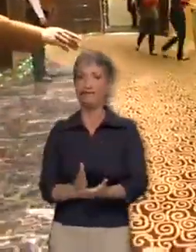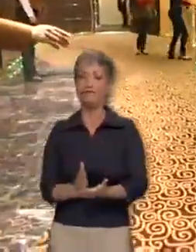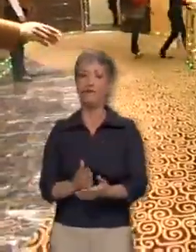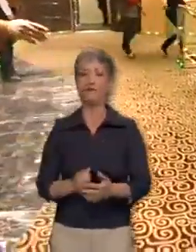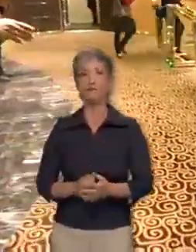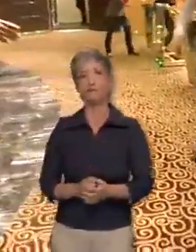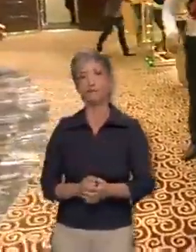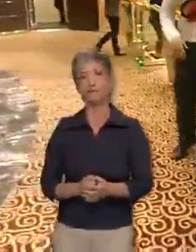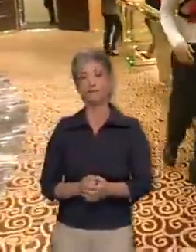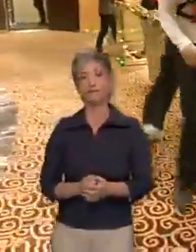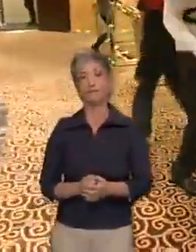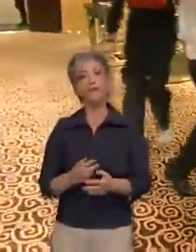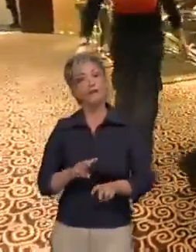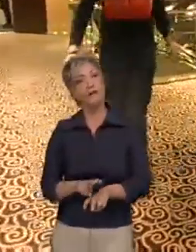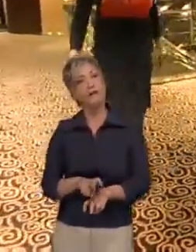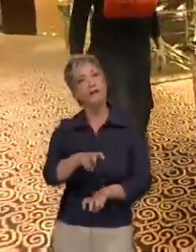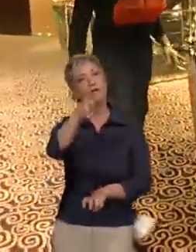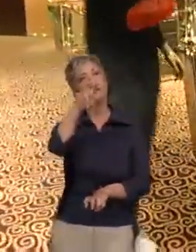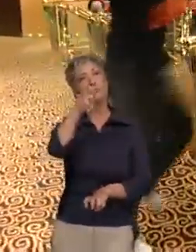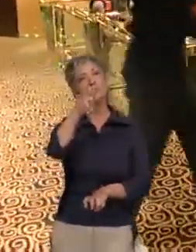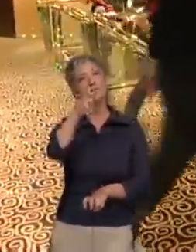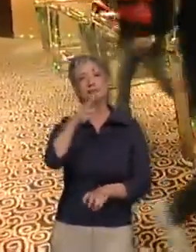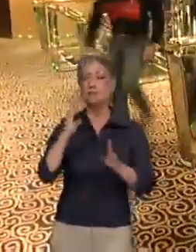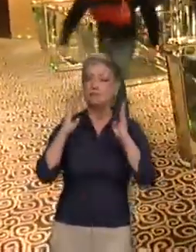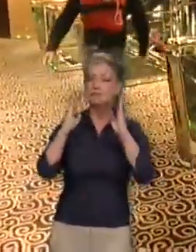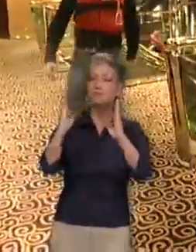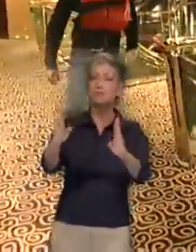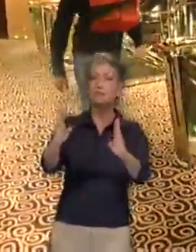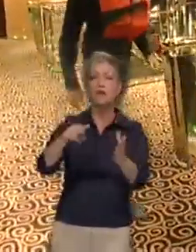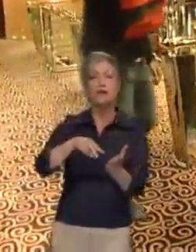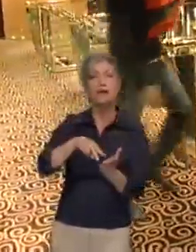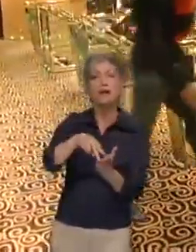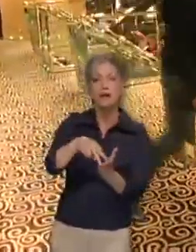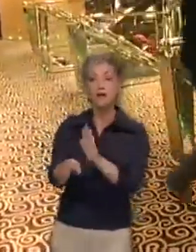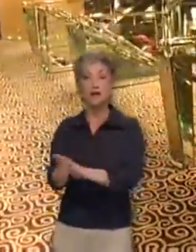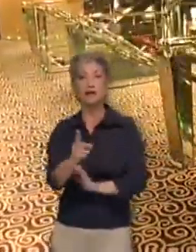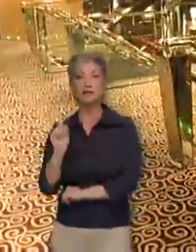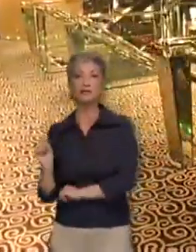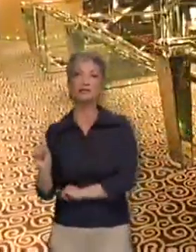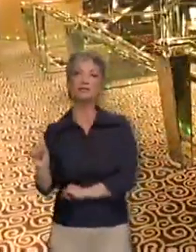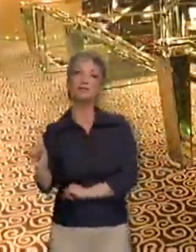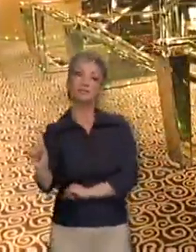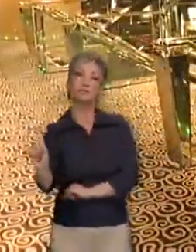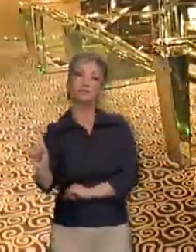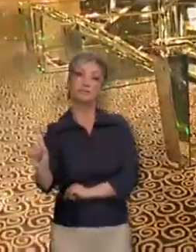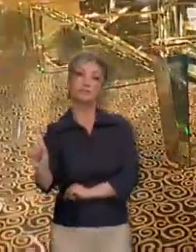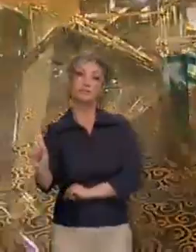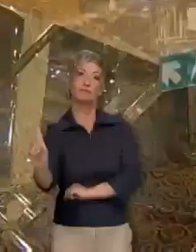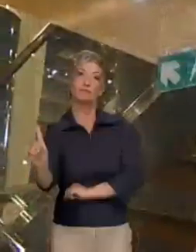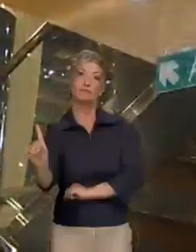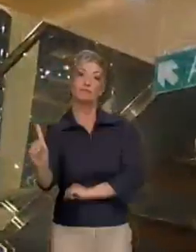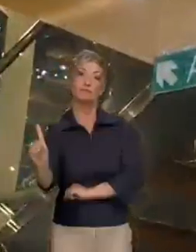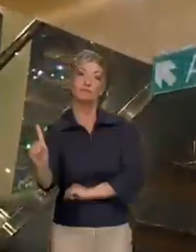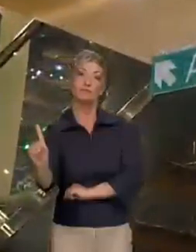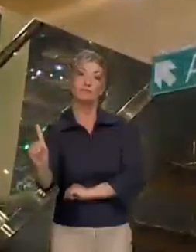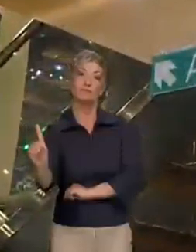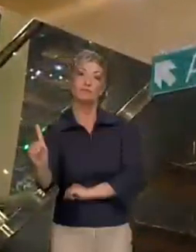Nas escadas e corredores, mantenha-se à direita. Preste atenção aos sinais. Estes indicarão o caminho